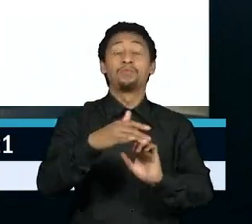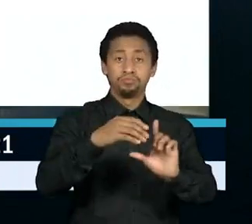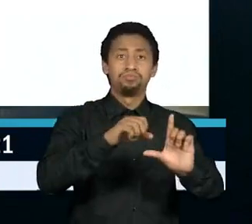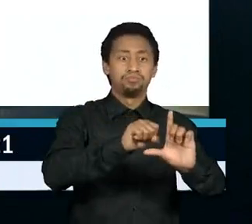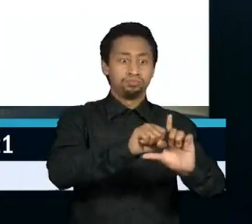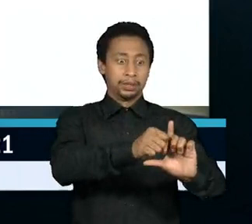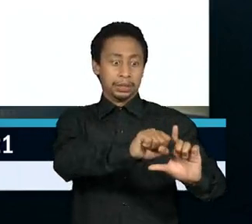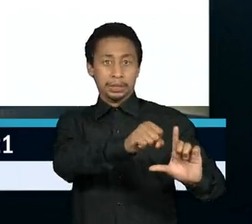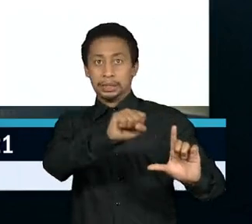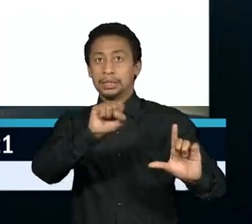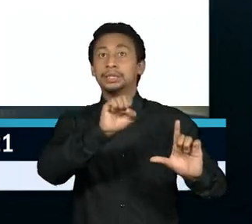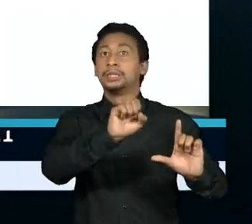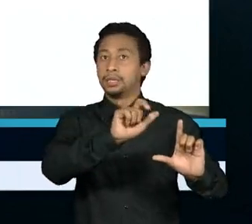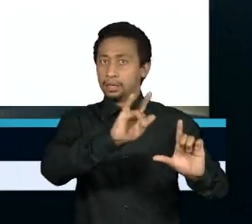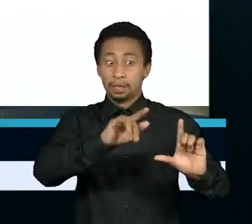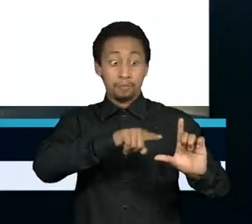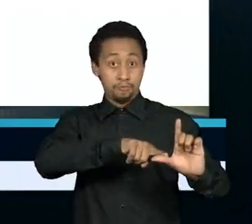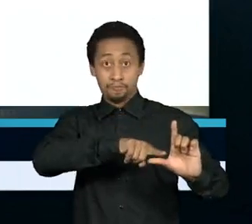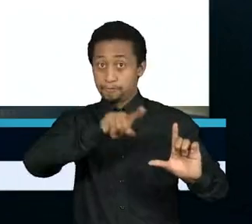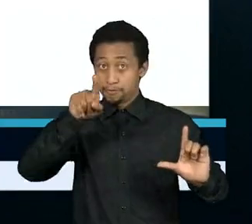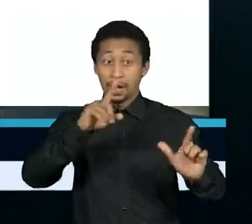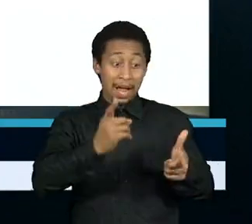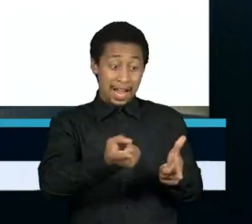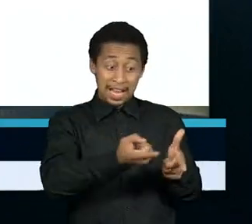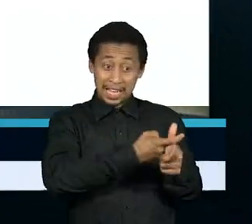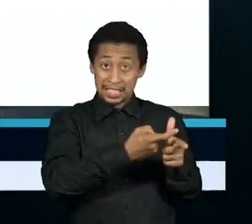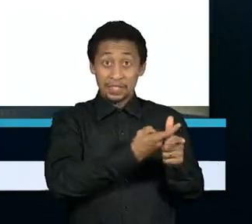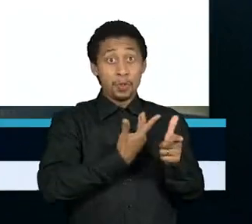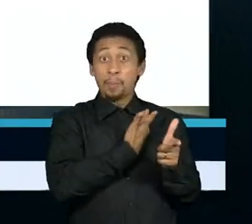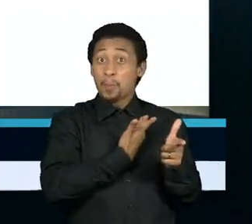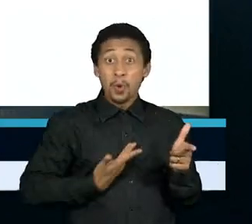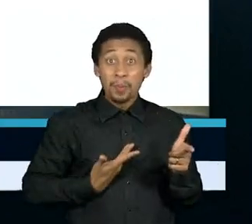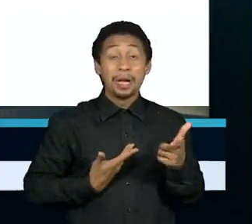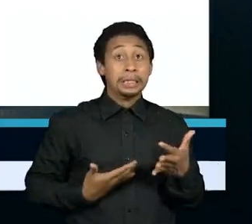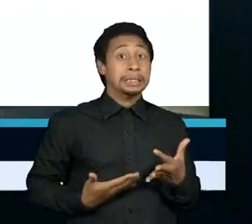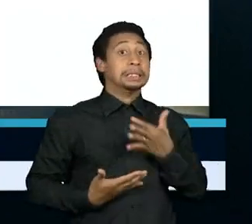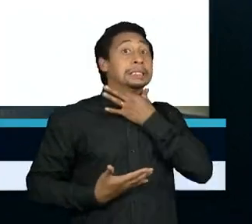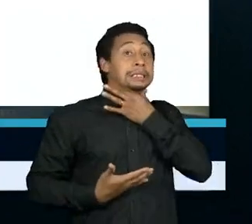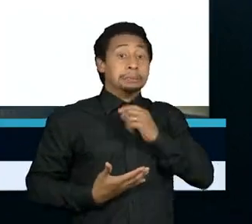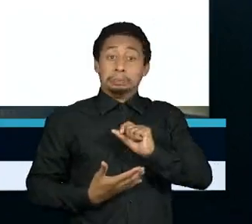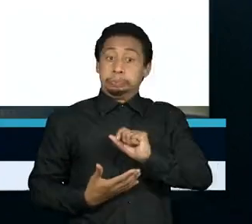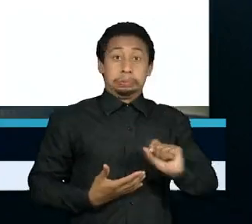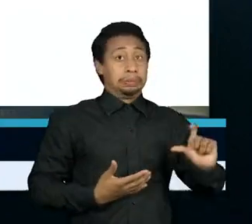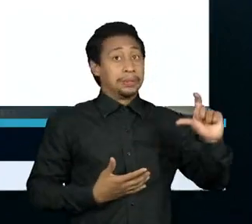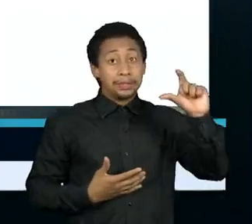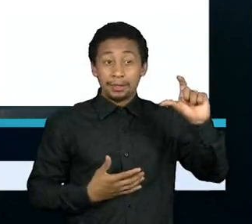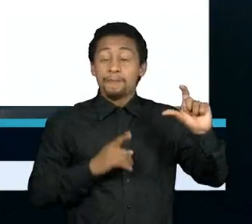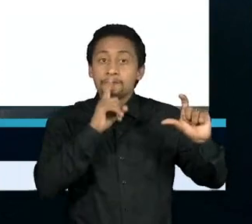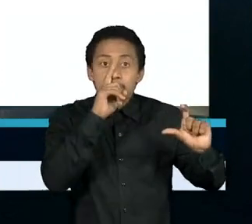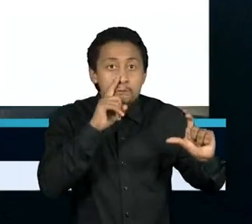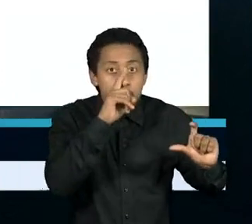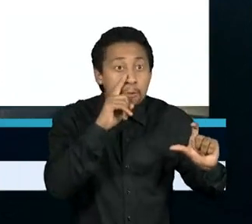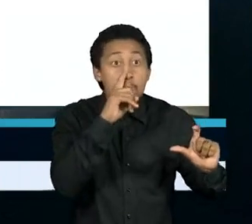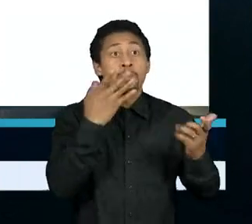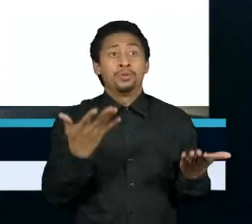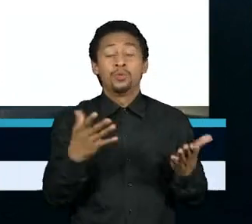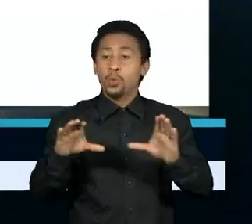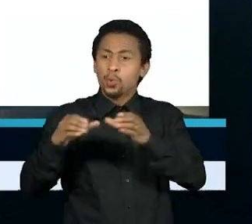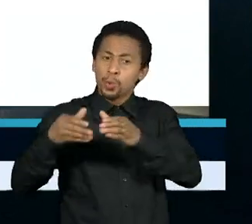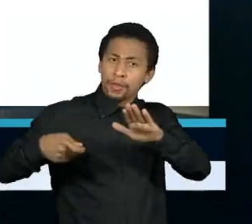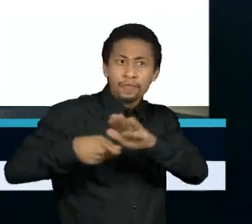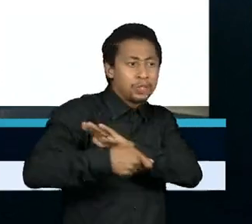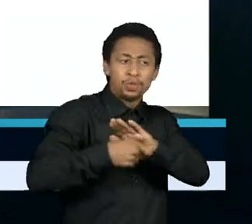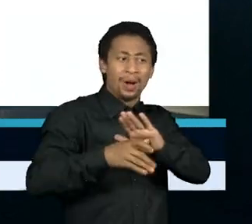Automaticamente, a dívida pública aumenta. Isso piora a percepção de risco, afasta os investidores e